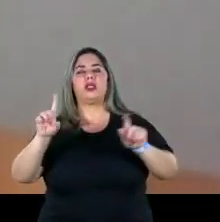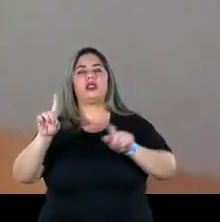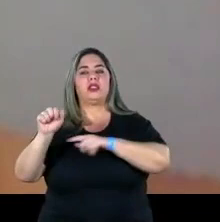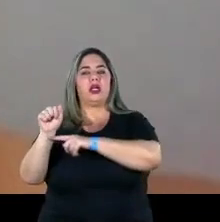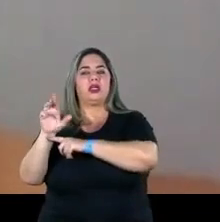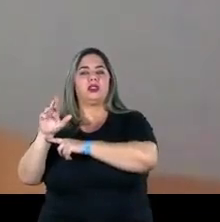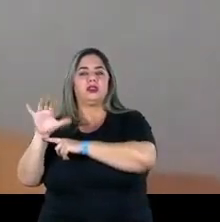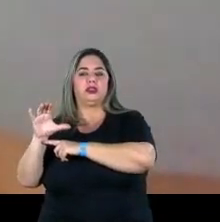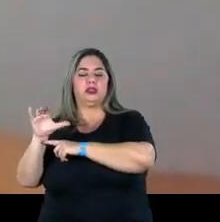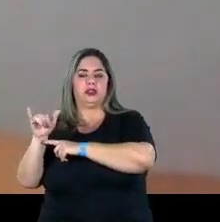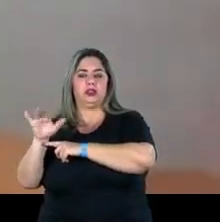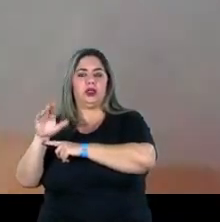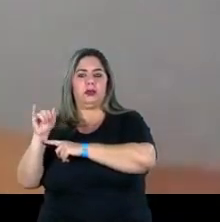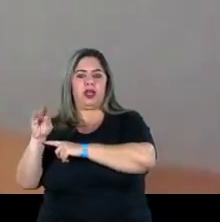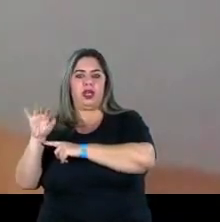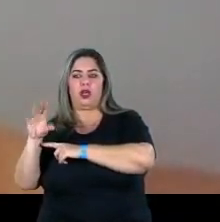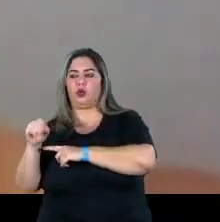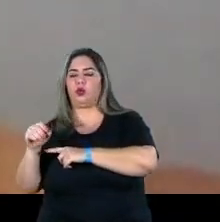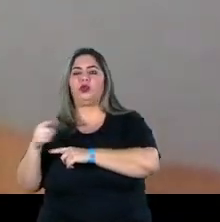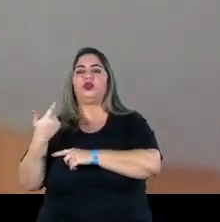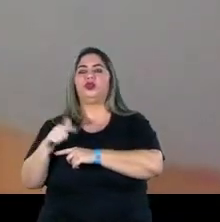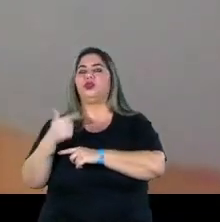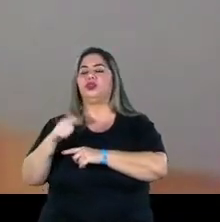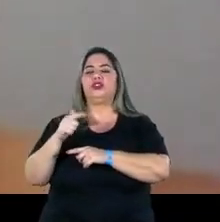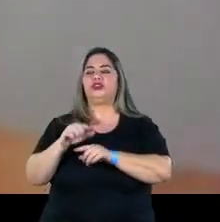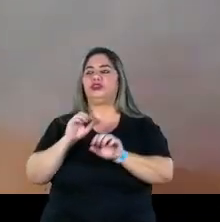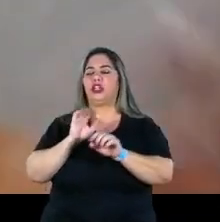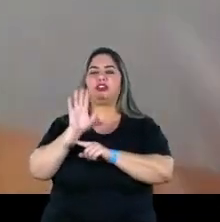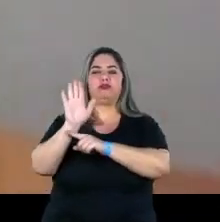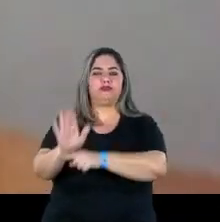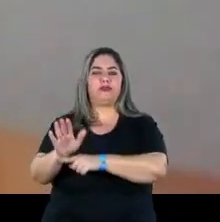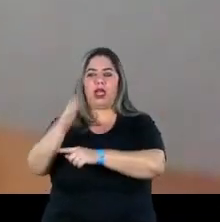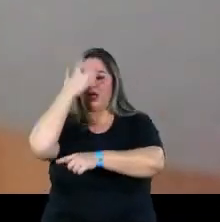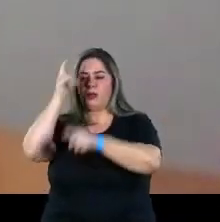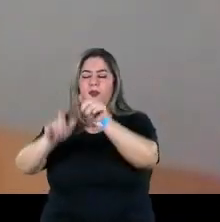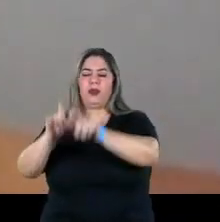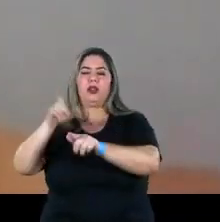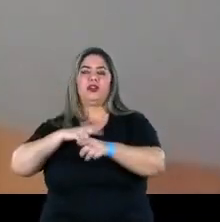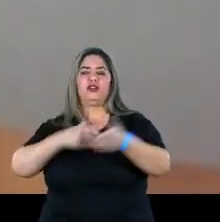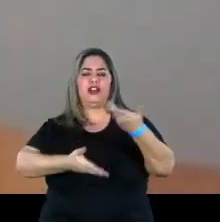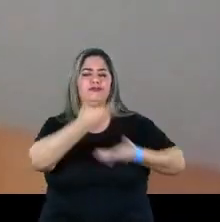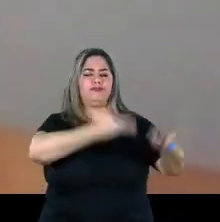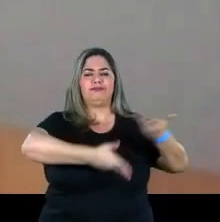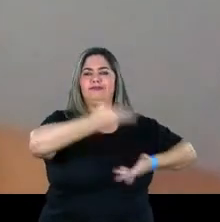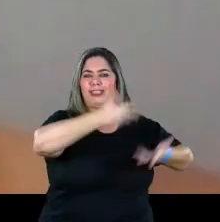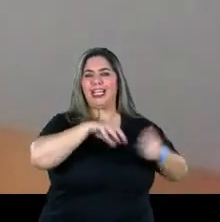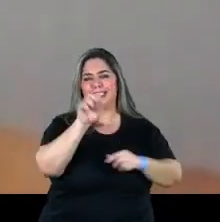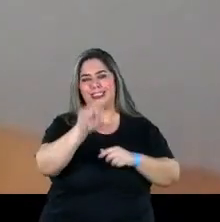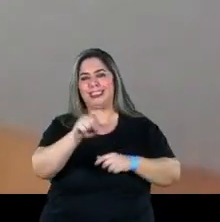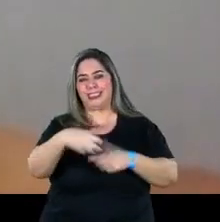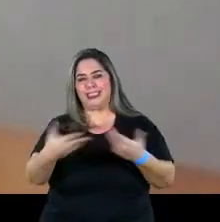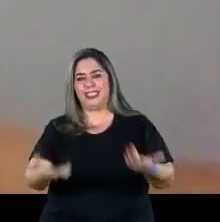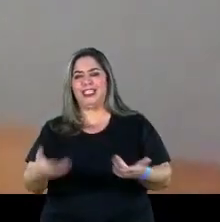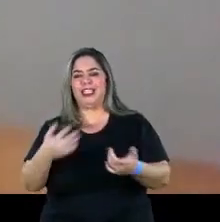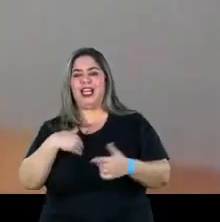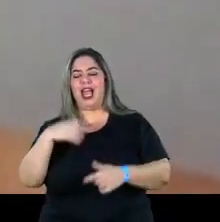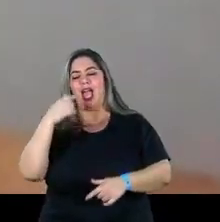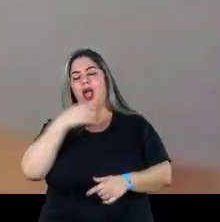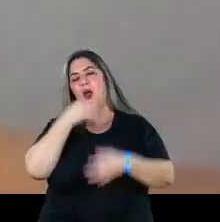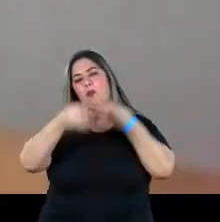Ribeiro que ele dizia que não tinha que ser assistente social, tinha que ser articulador social, né? Então, esse que é a minha